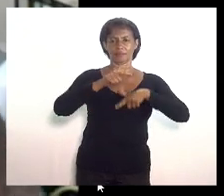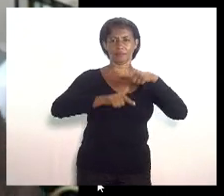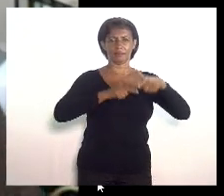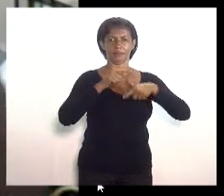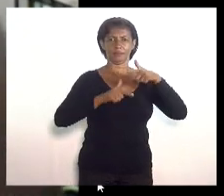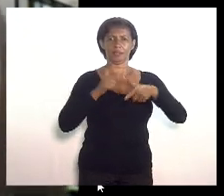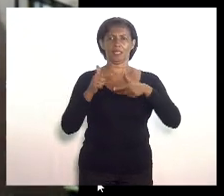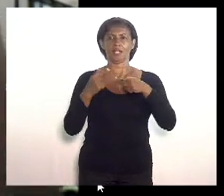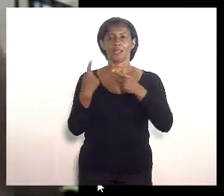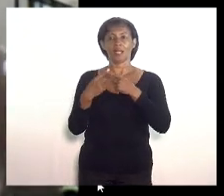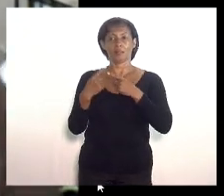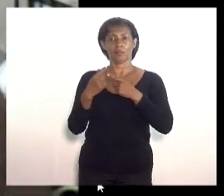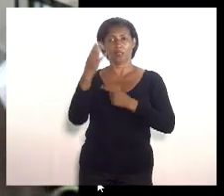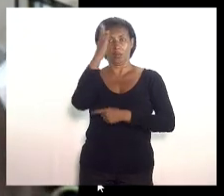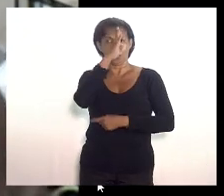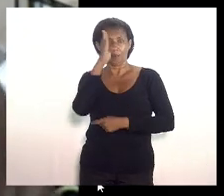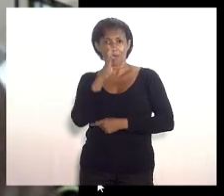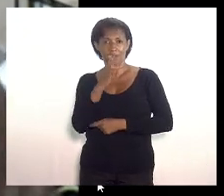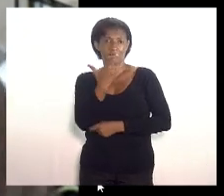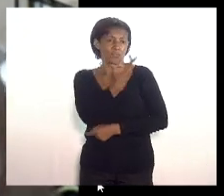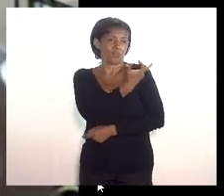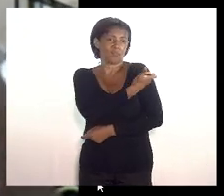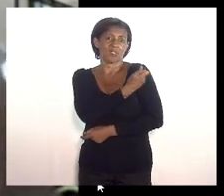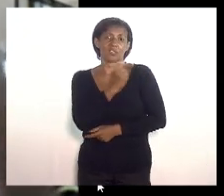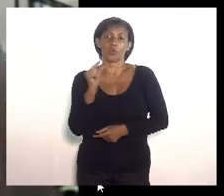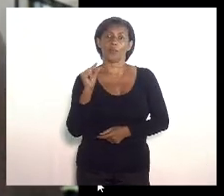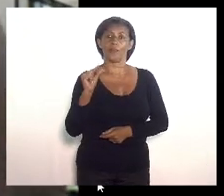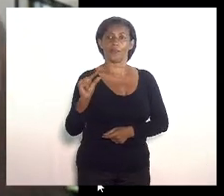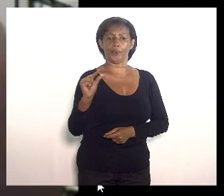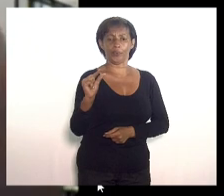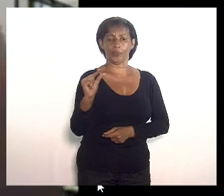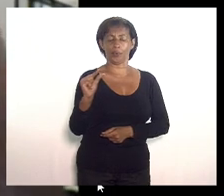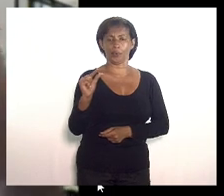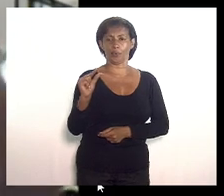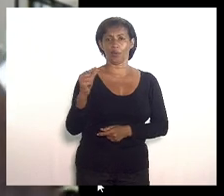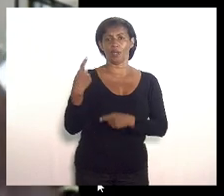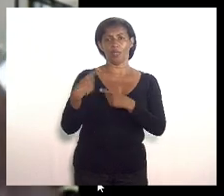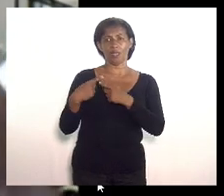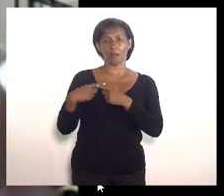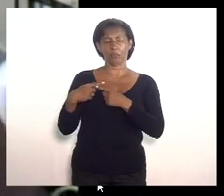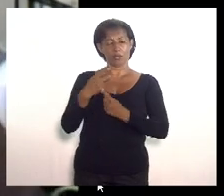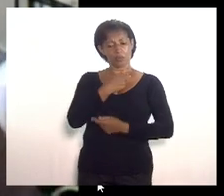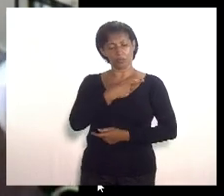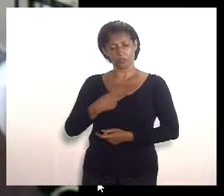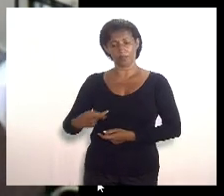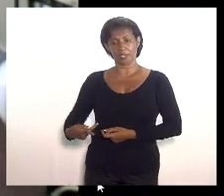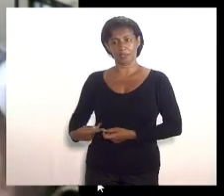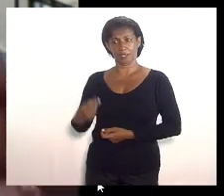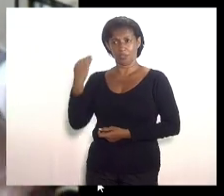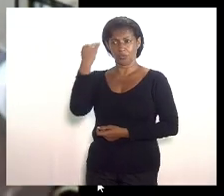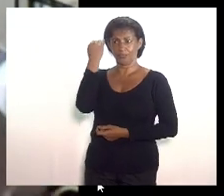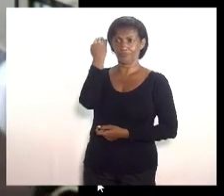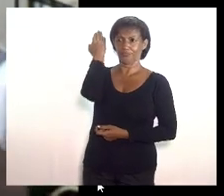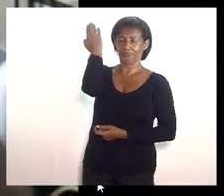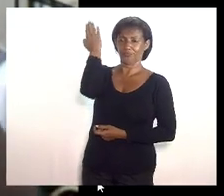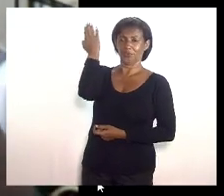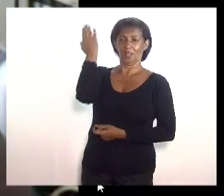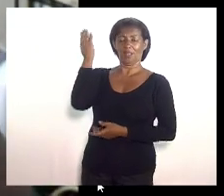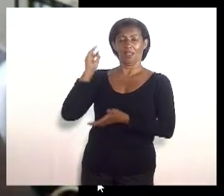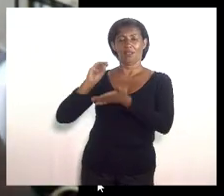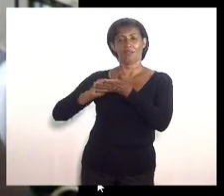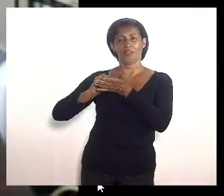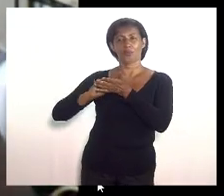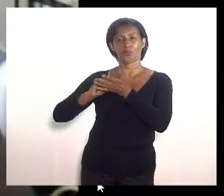Brasil vacinou pouco porque o presidente da república foi incompetente incapaz na aquisição de vacinas para